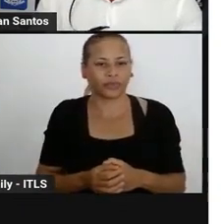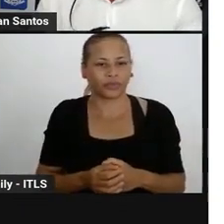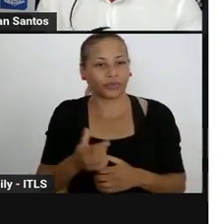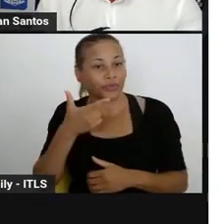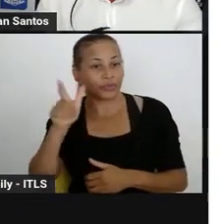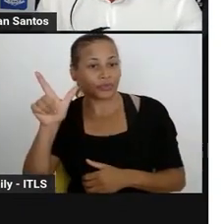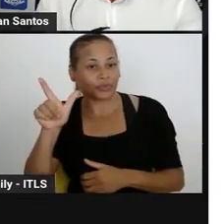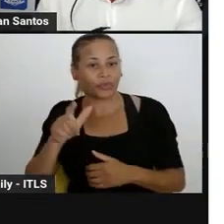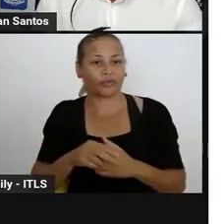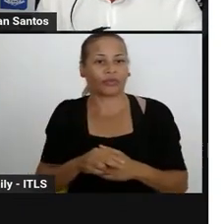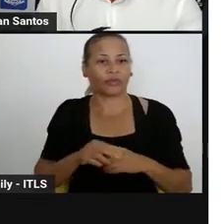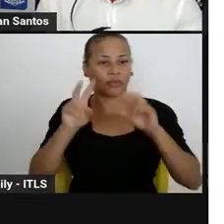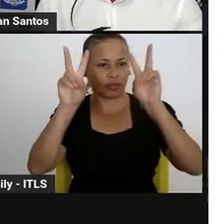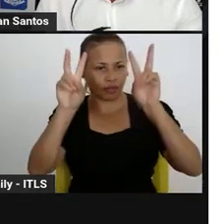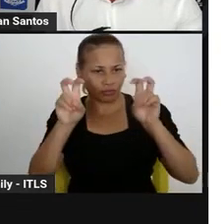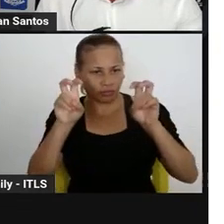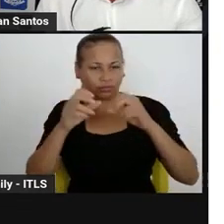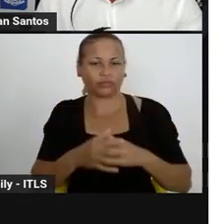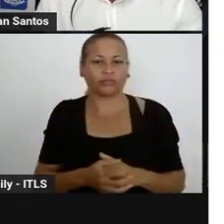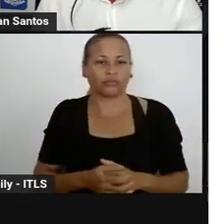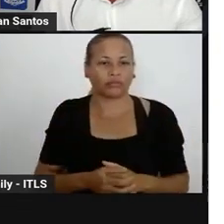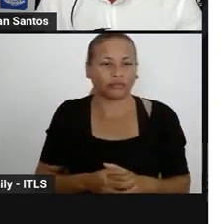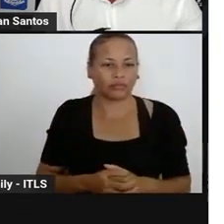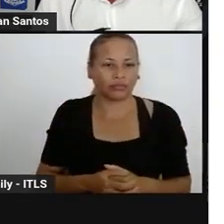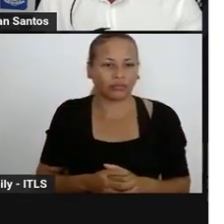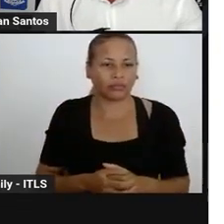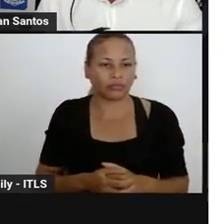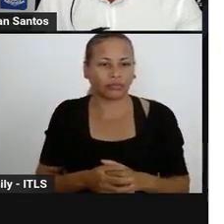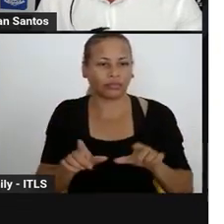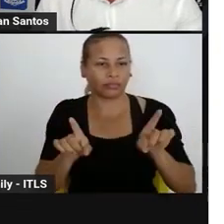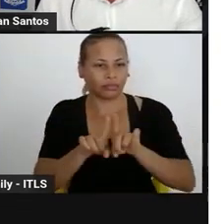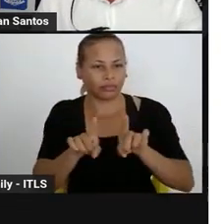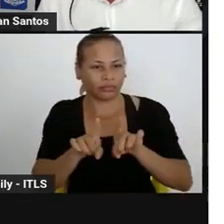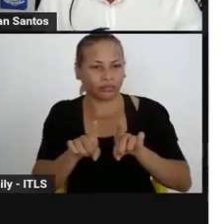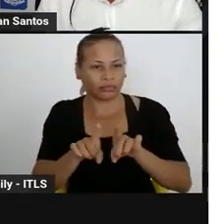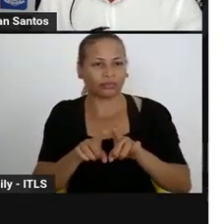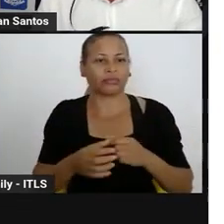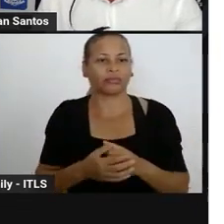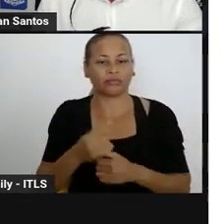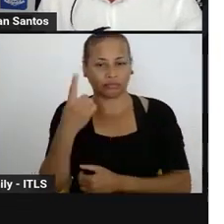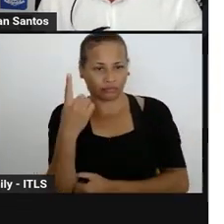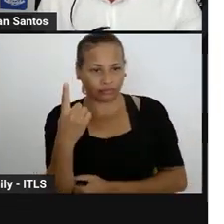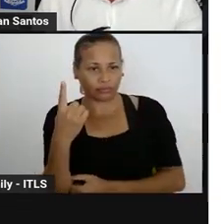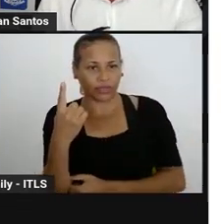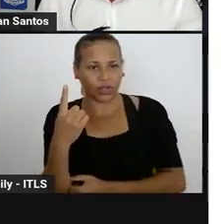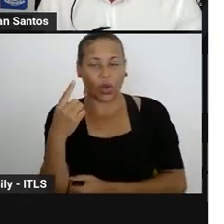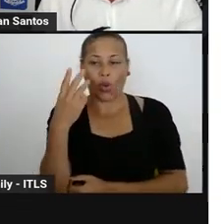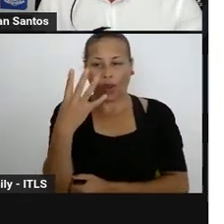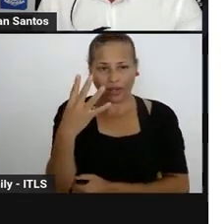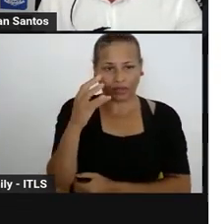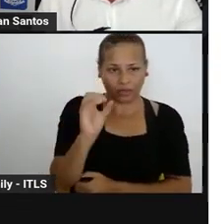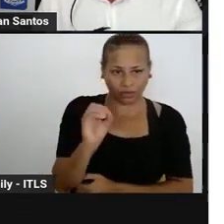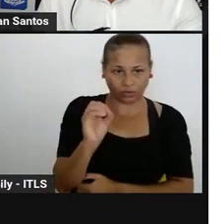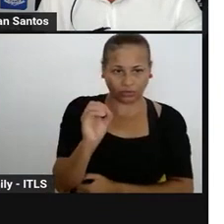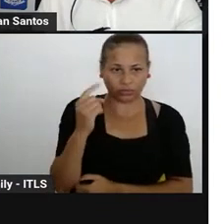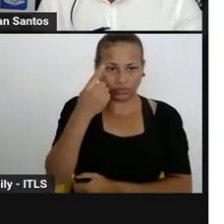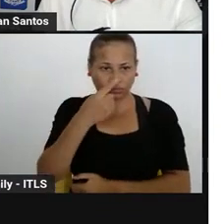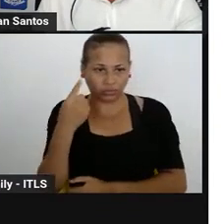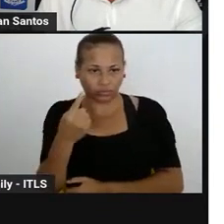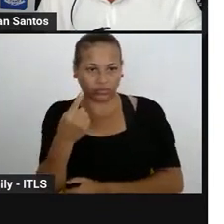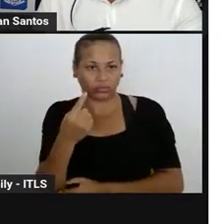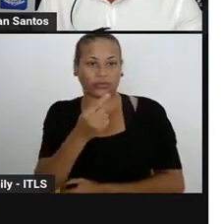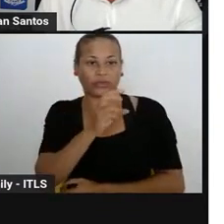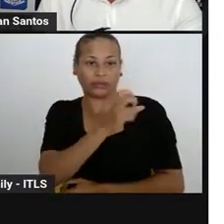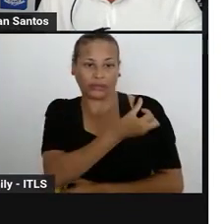Temos a diversificada, sendo uma de 40 horas para o sexto ano,